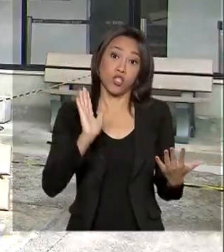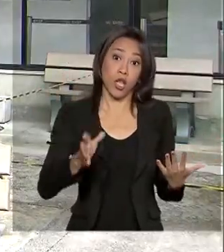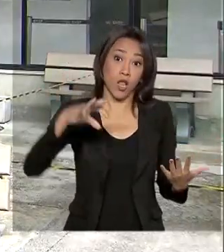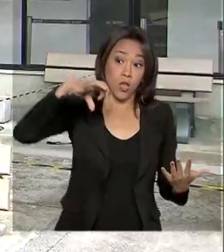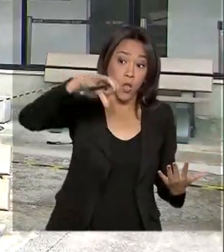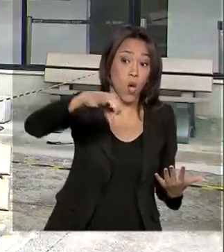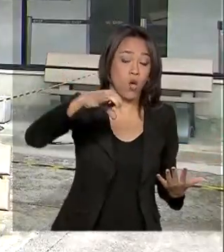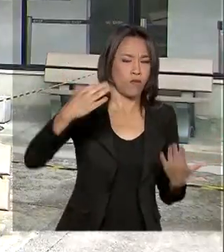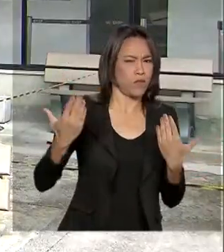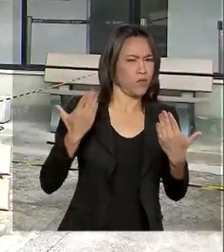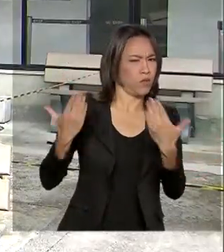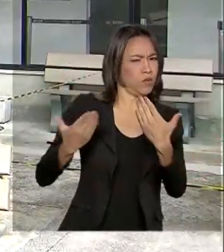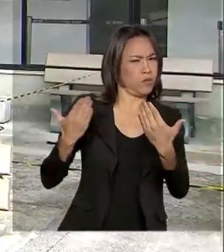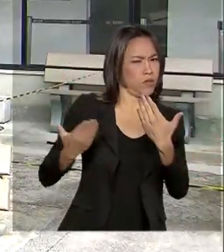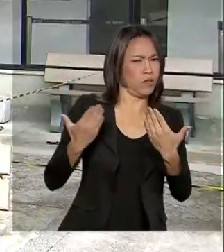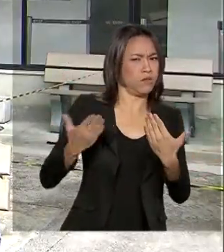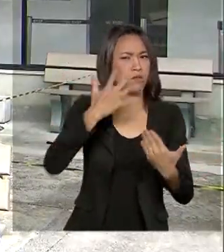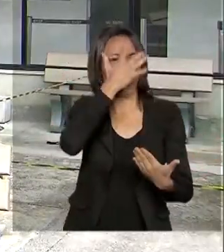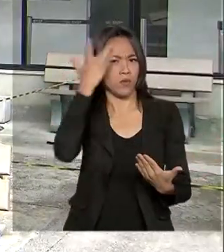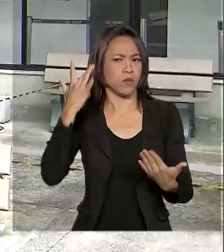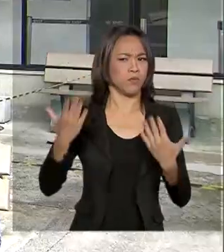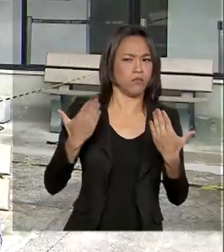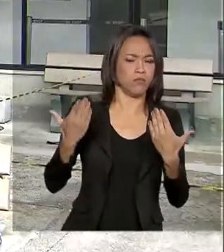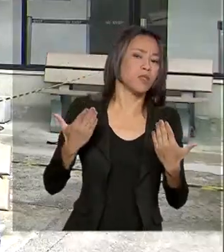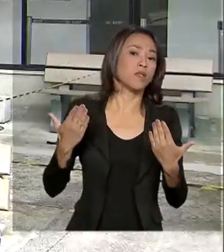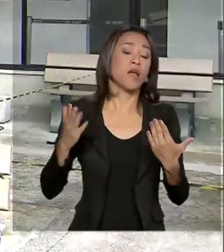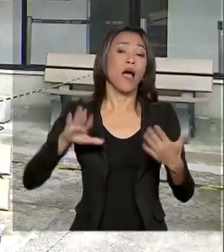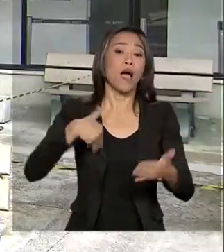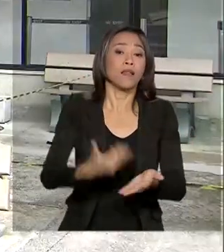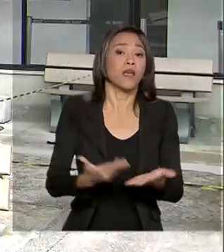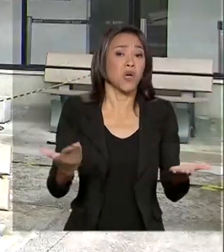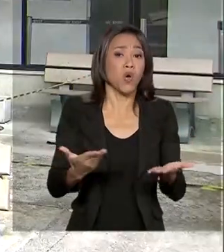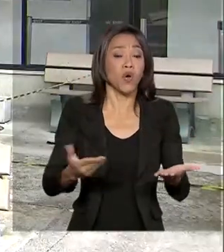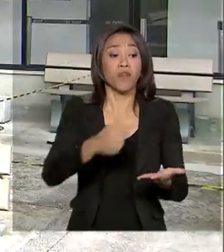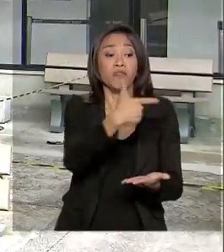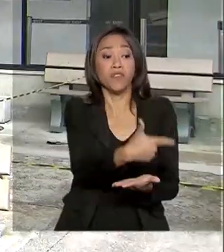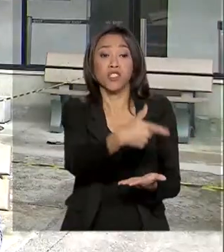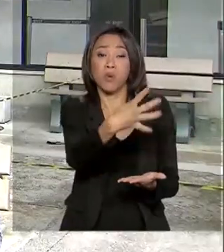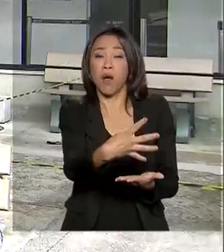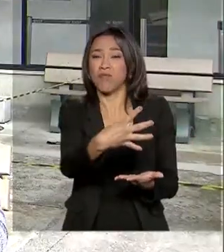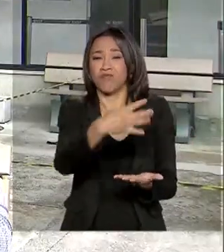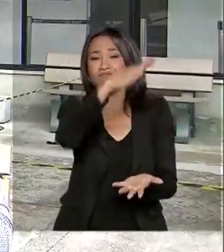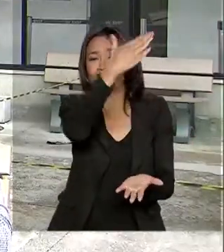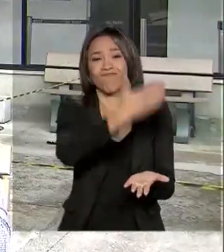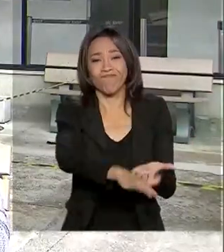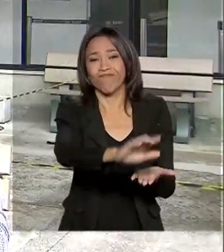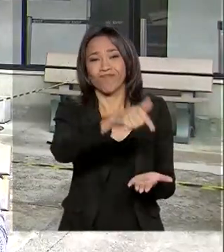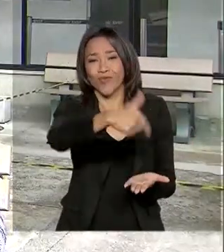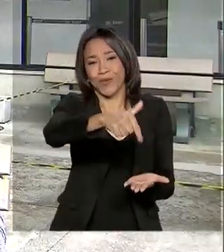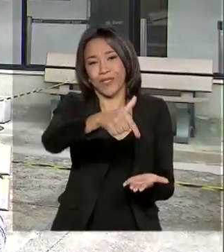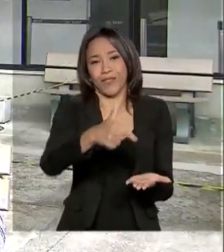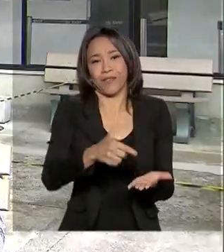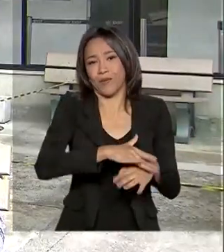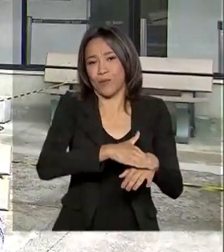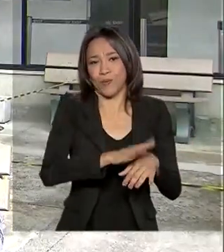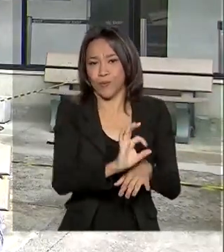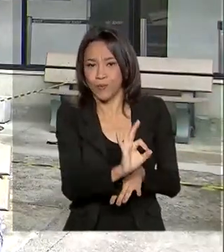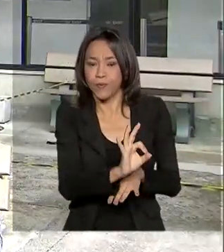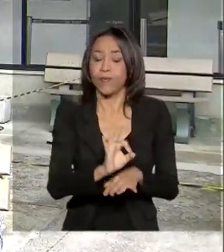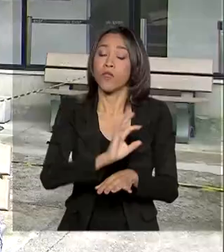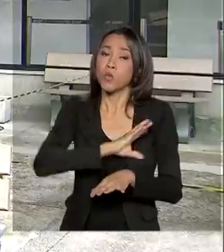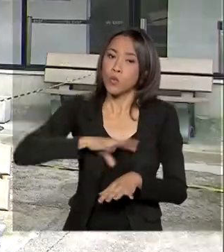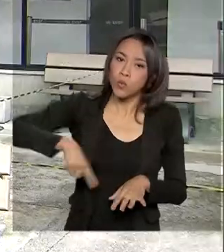suspeição de infecção pelo coronavírus. Até agora, foram descartados 24 casos. Todas as informações são avaliadas por